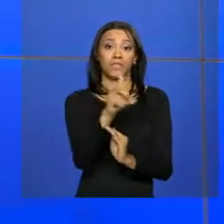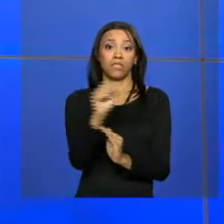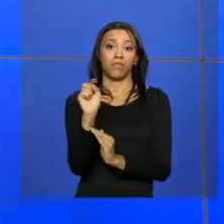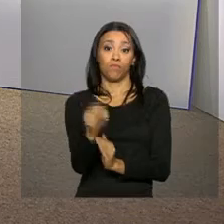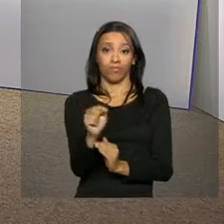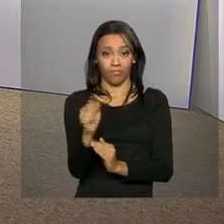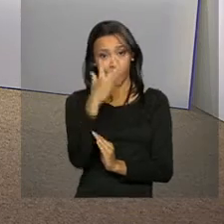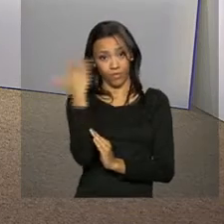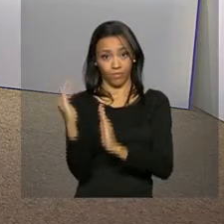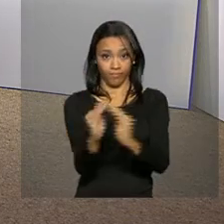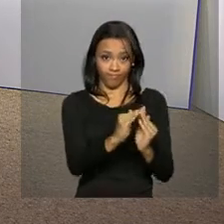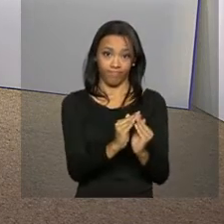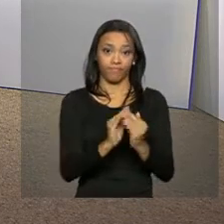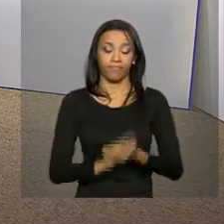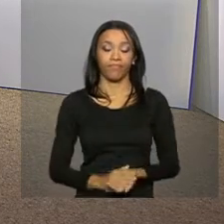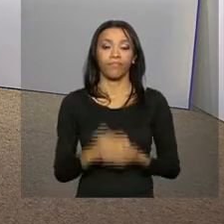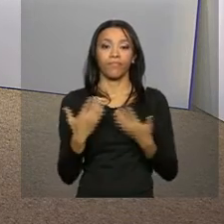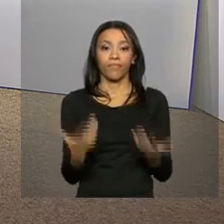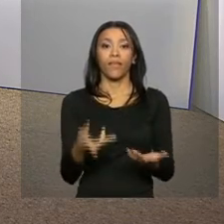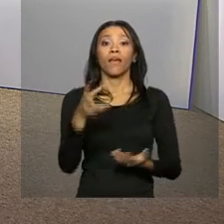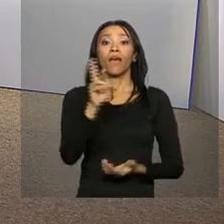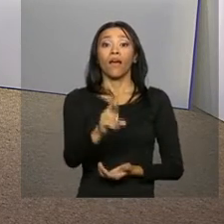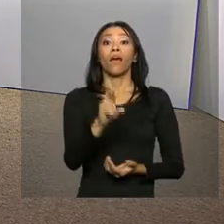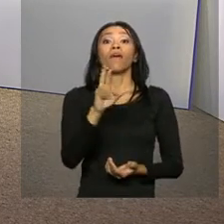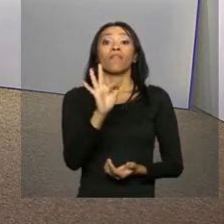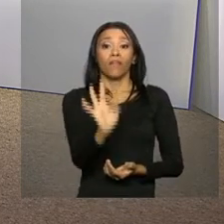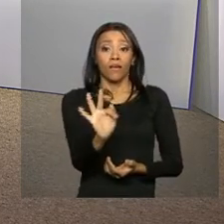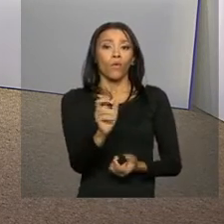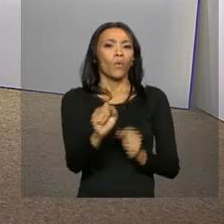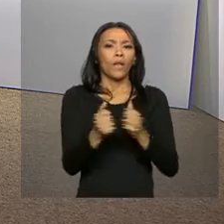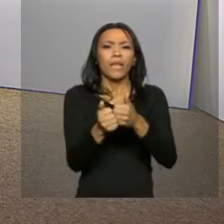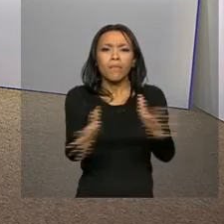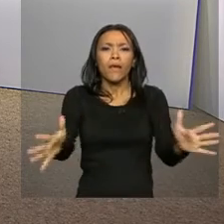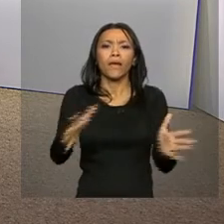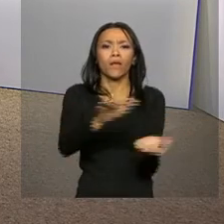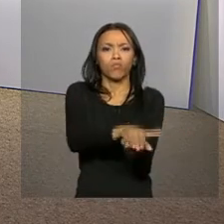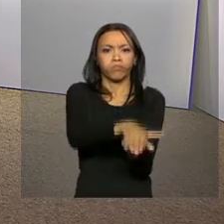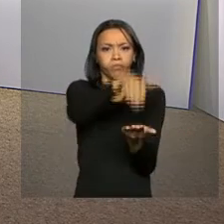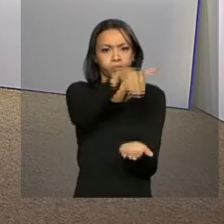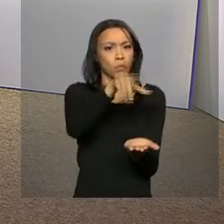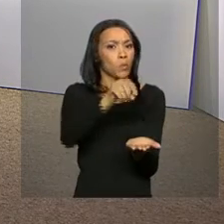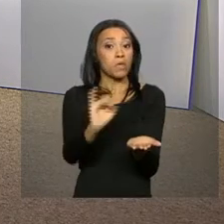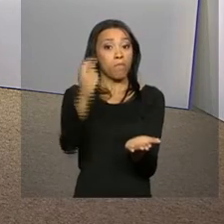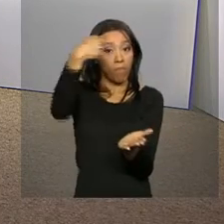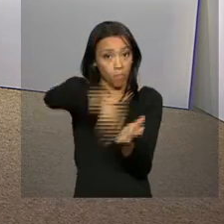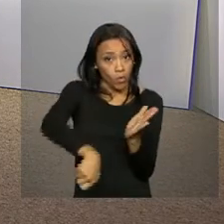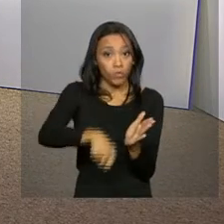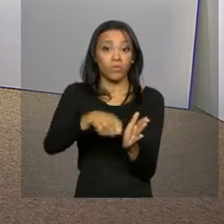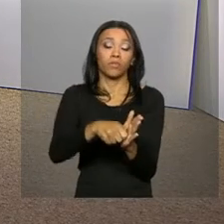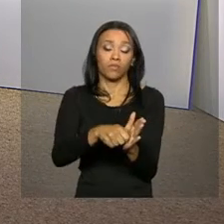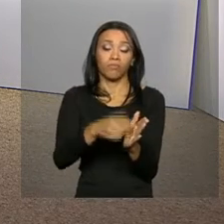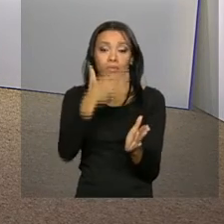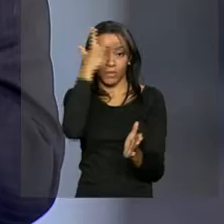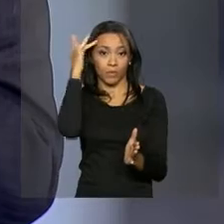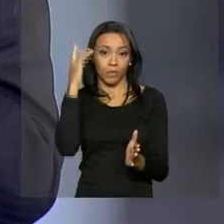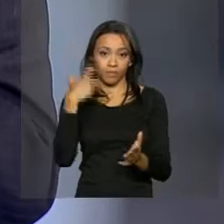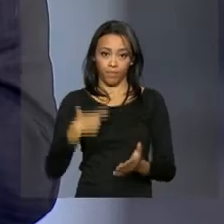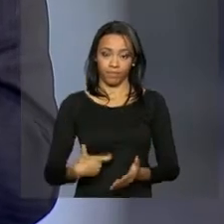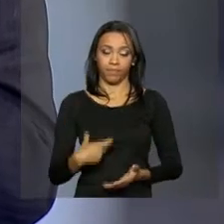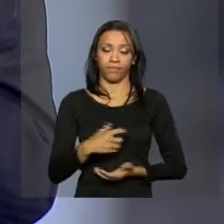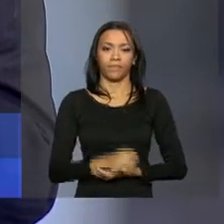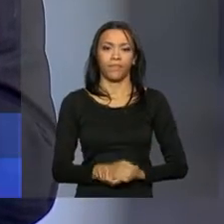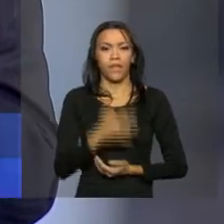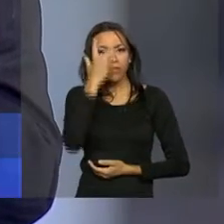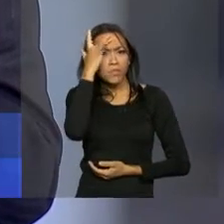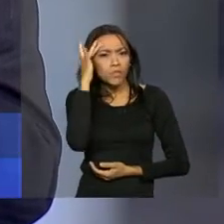habitantes. Receita Federal libera na semana que vem lote residual do Imposto de Renda Pessoa Física. Os